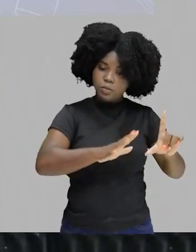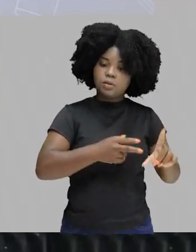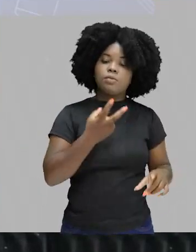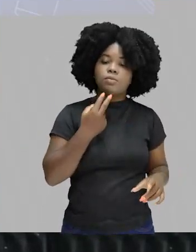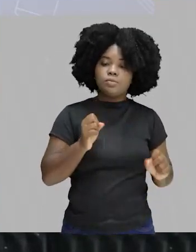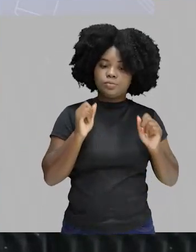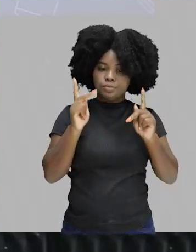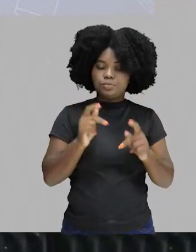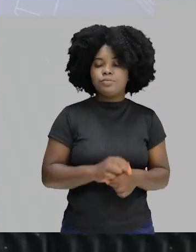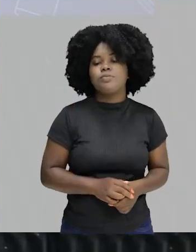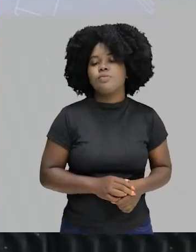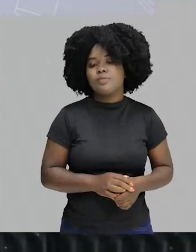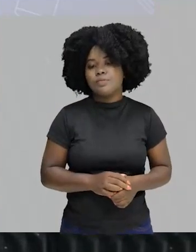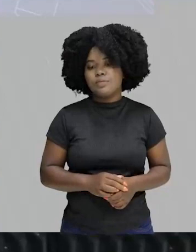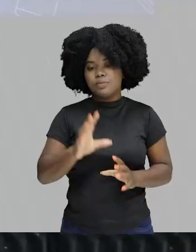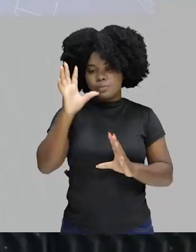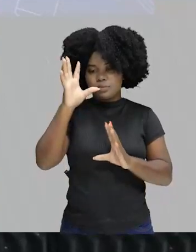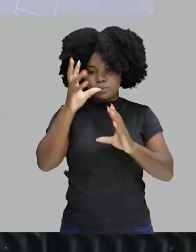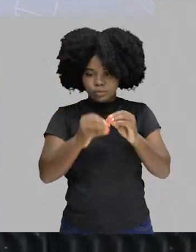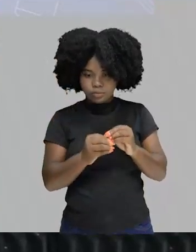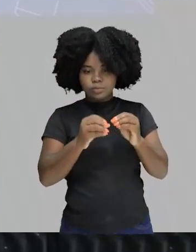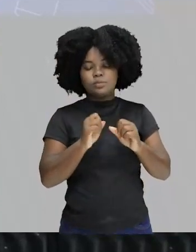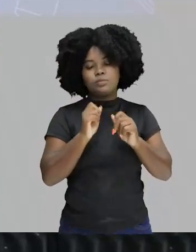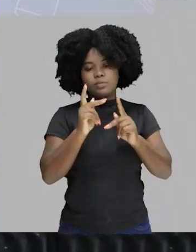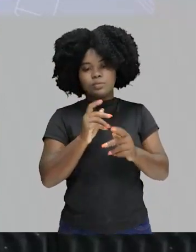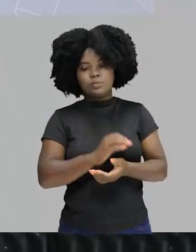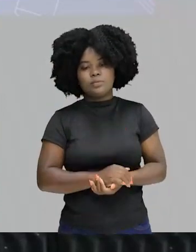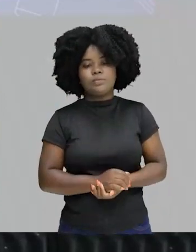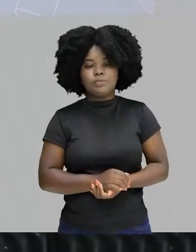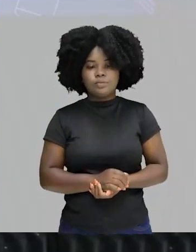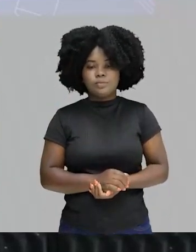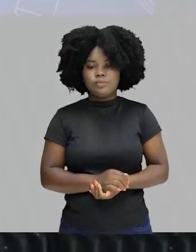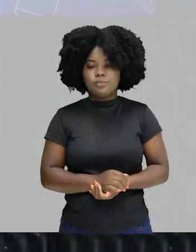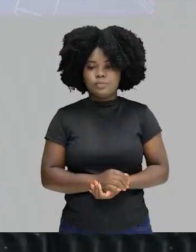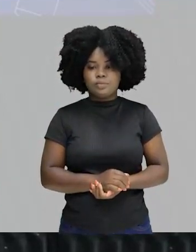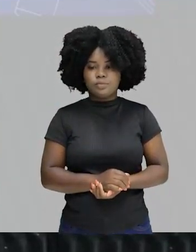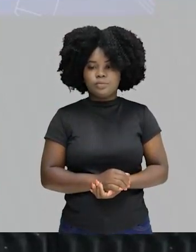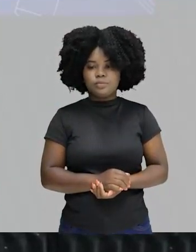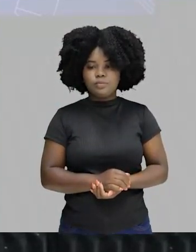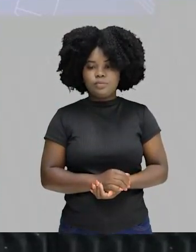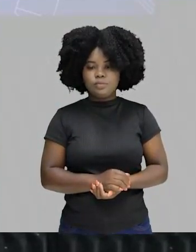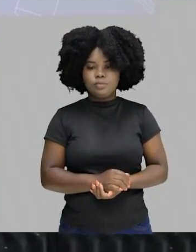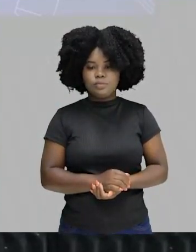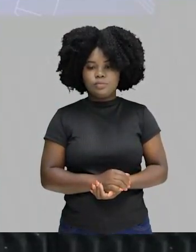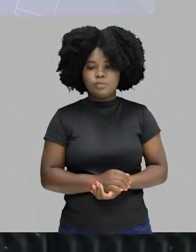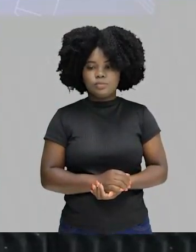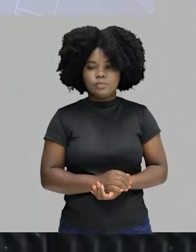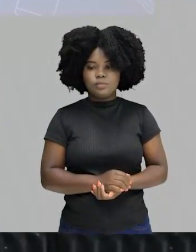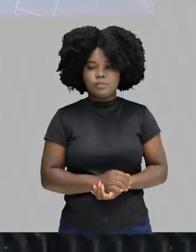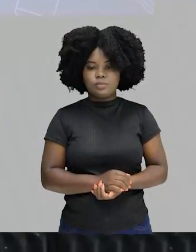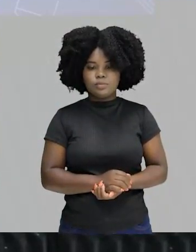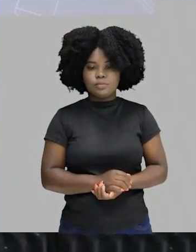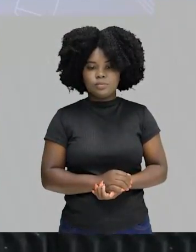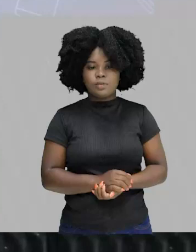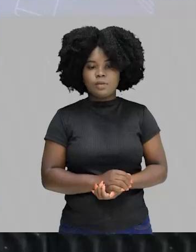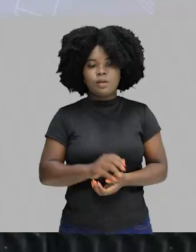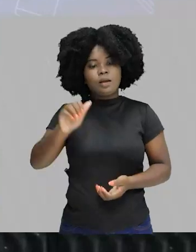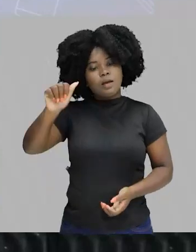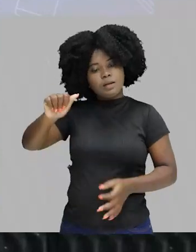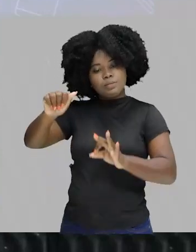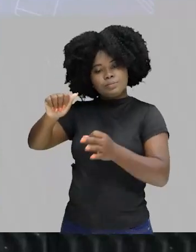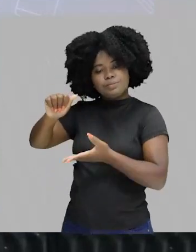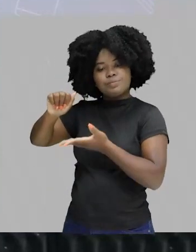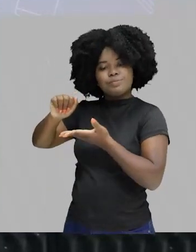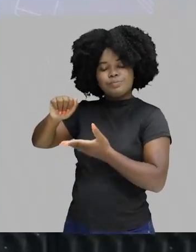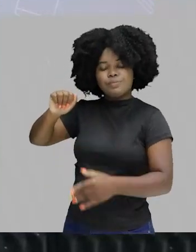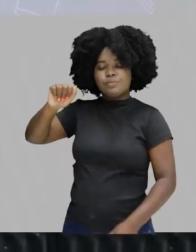E aí, meu filho vai, meu aluno, meu querido, absorver muito melhor estes elementos. Aqui, letra A,